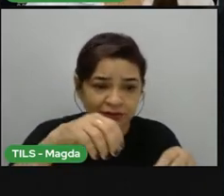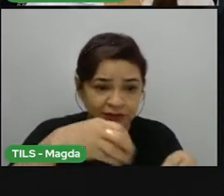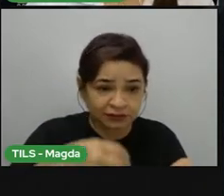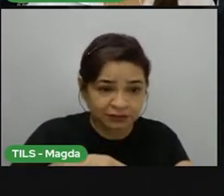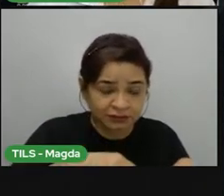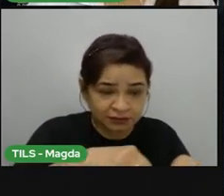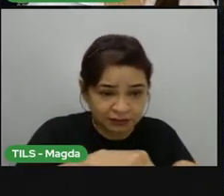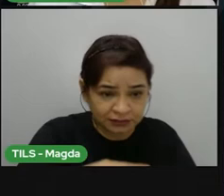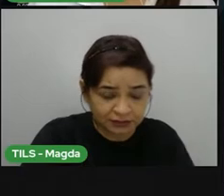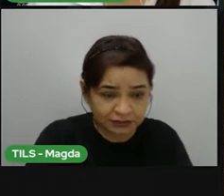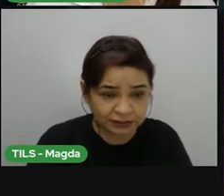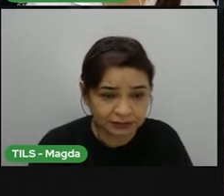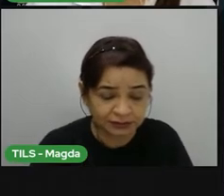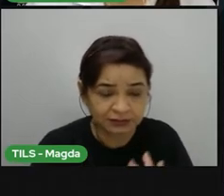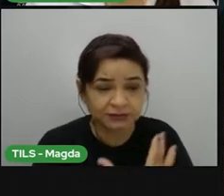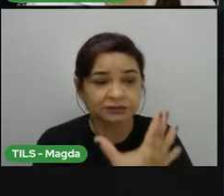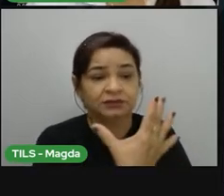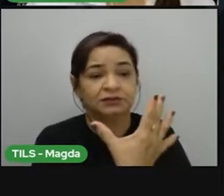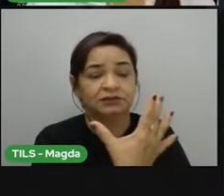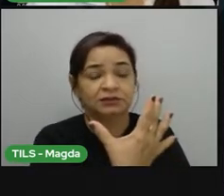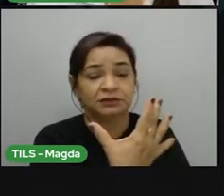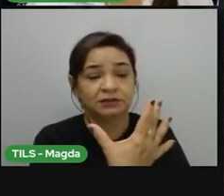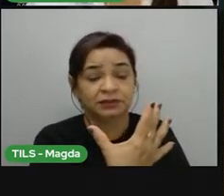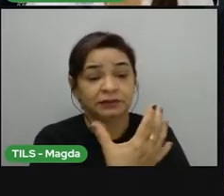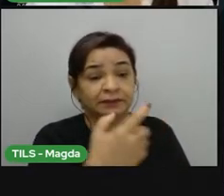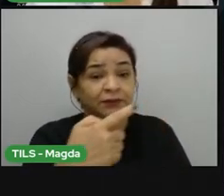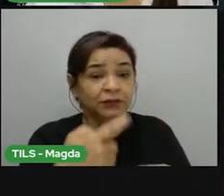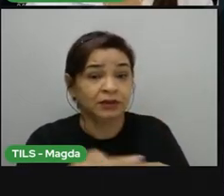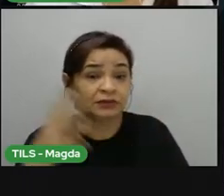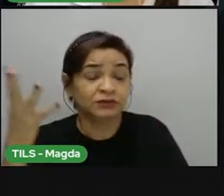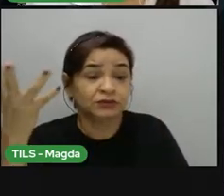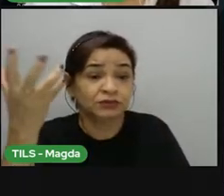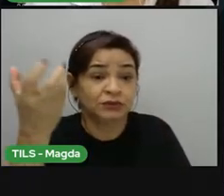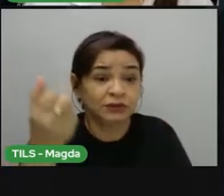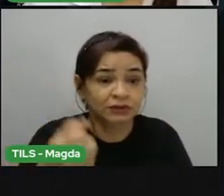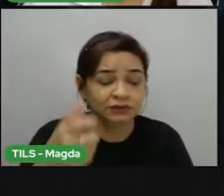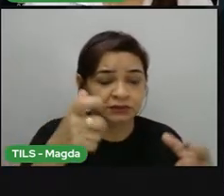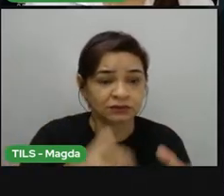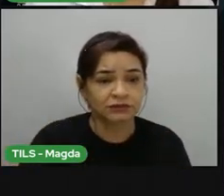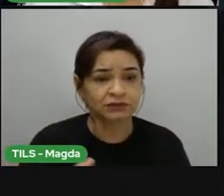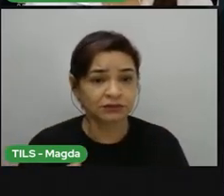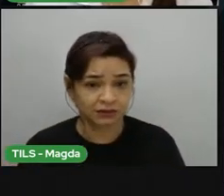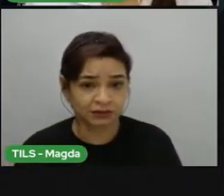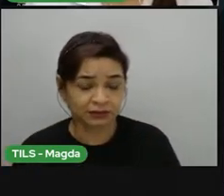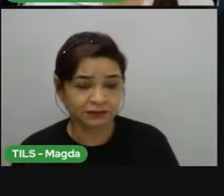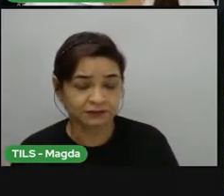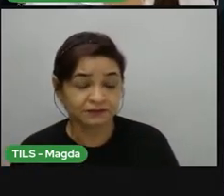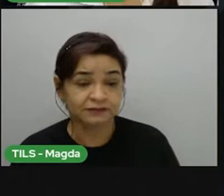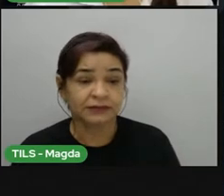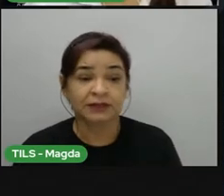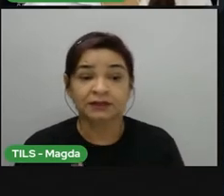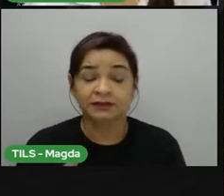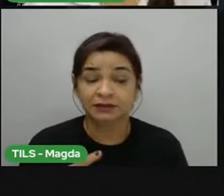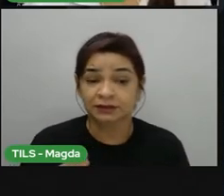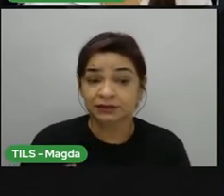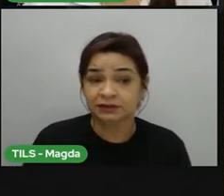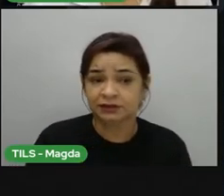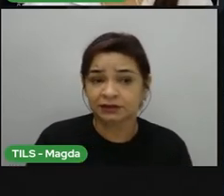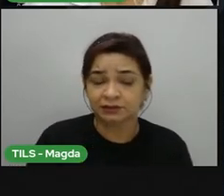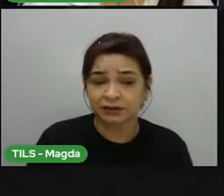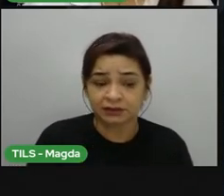influenciado justamente pelo clima daquele lugar. E sem falar que tem cultivos que só